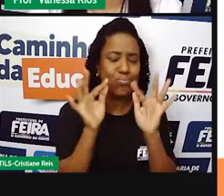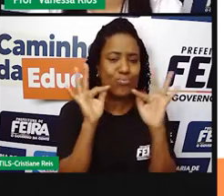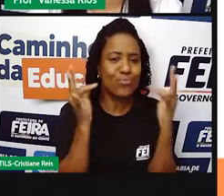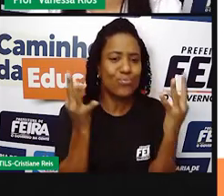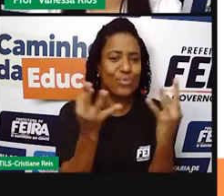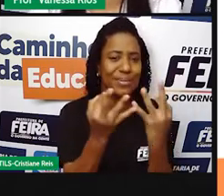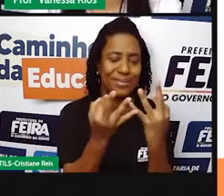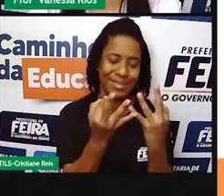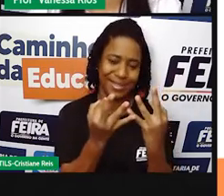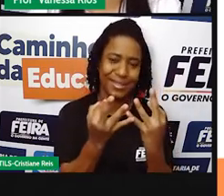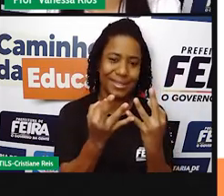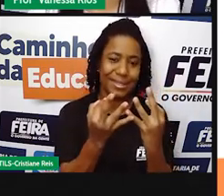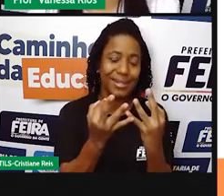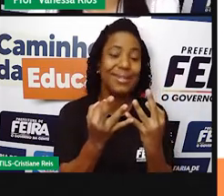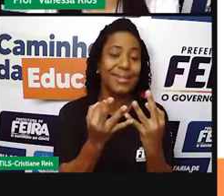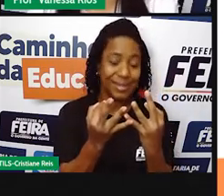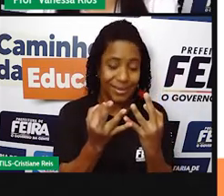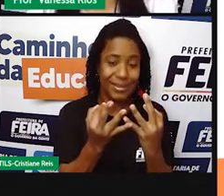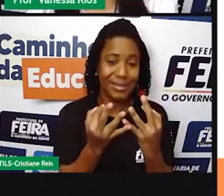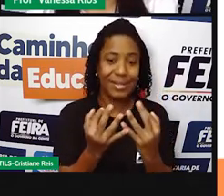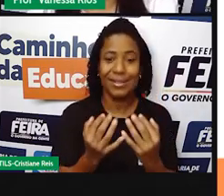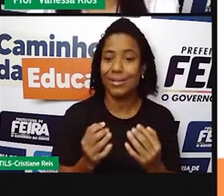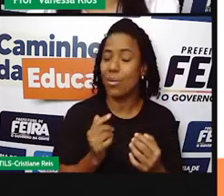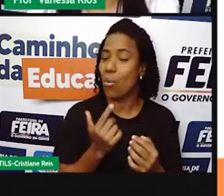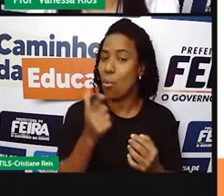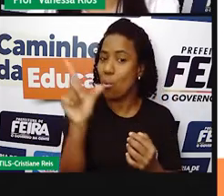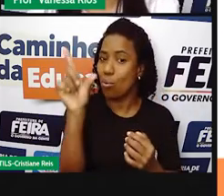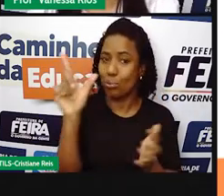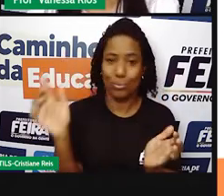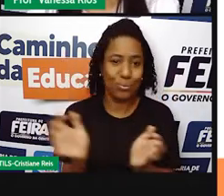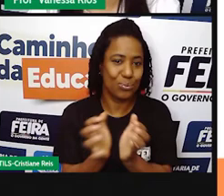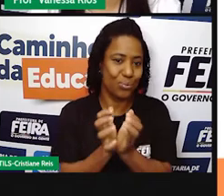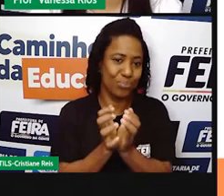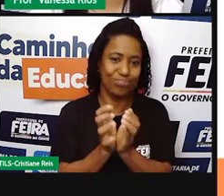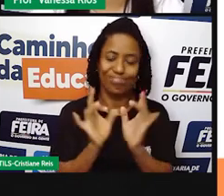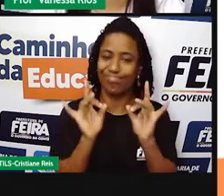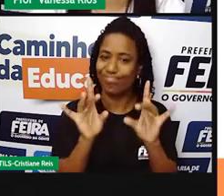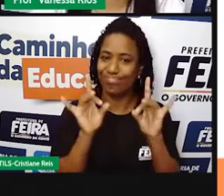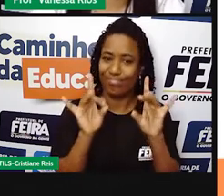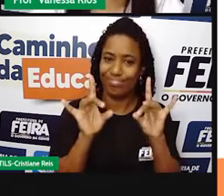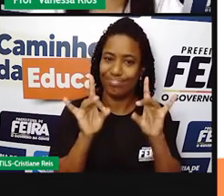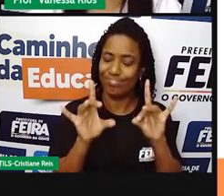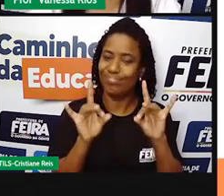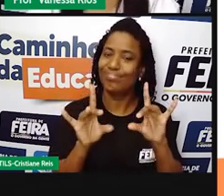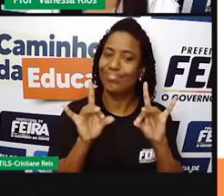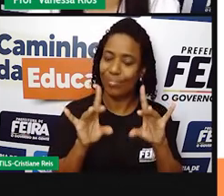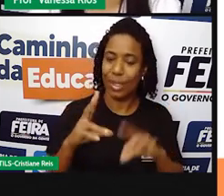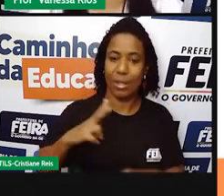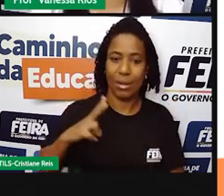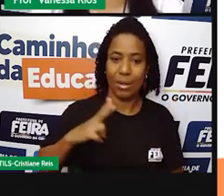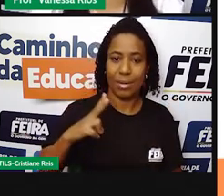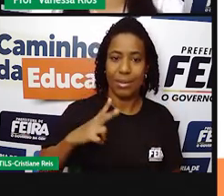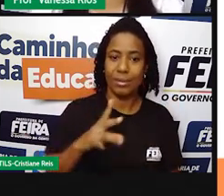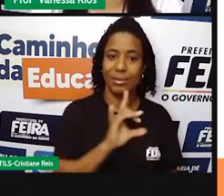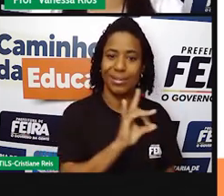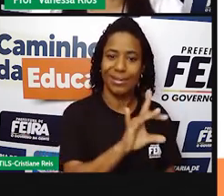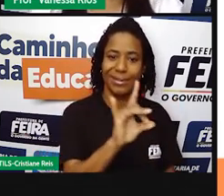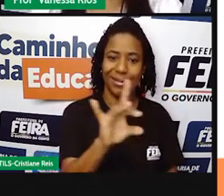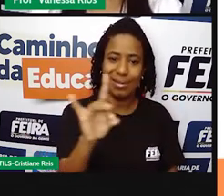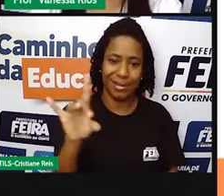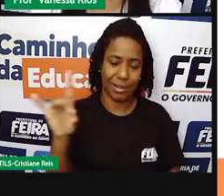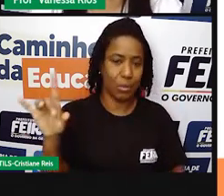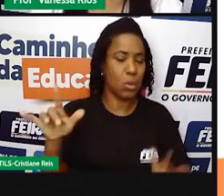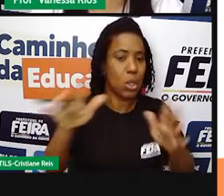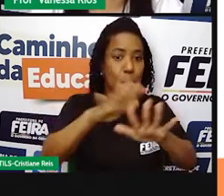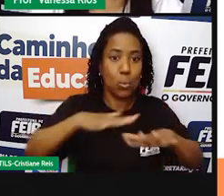está relacionado aí a outras questões mais particulares do que quando a gente fala em grupos sociais